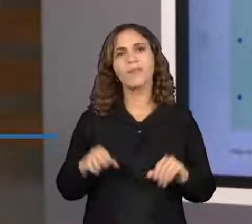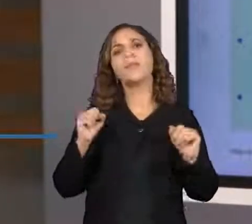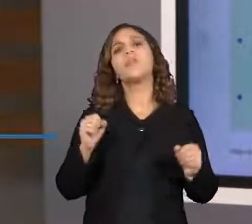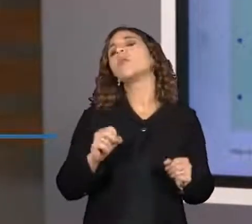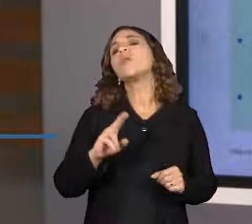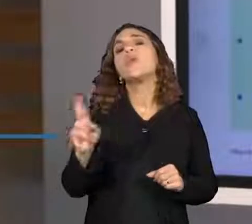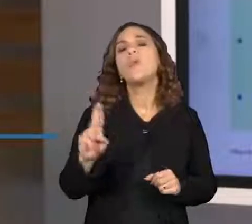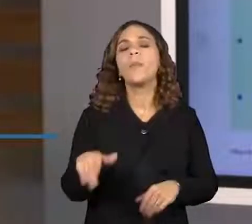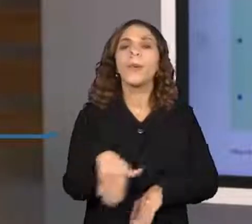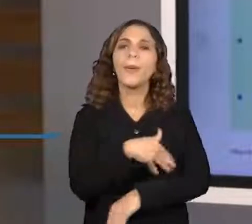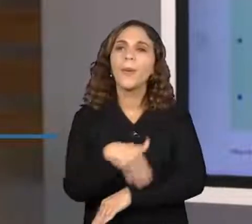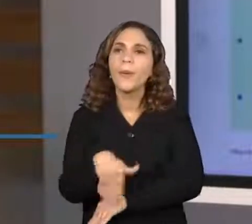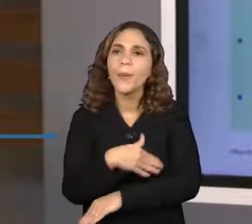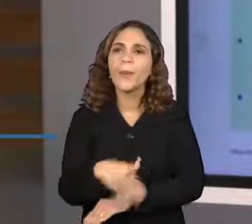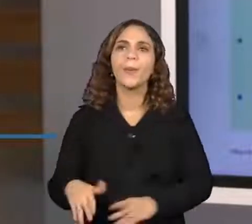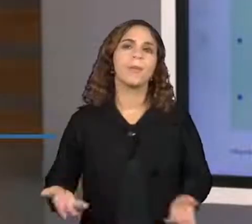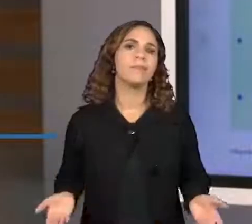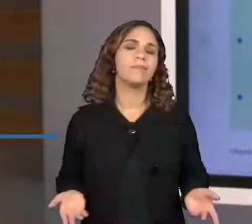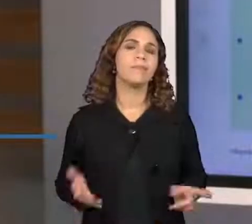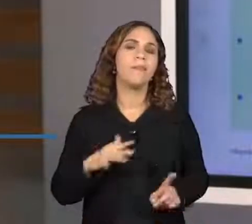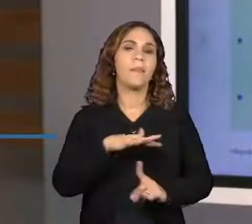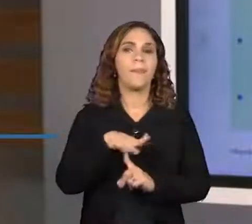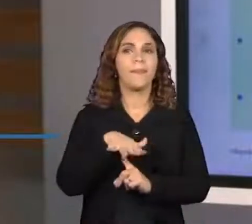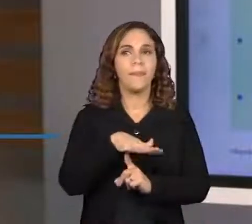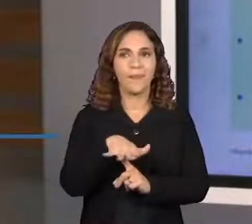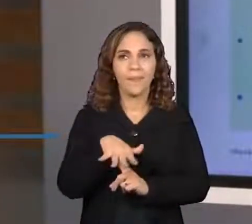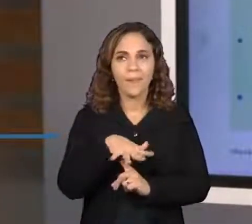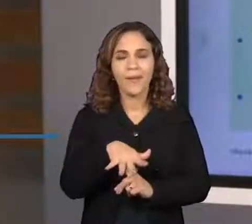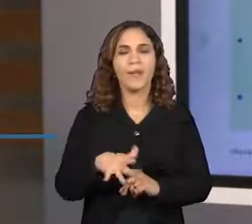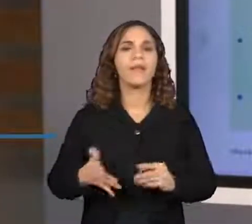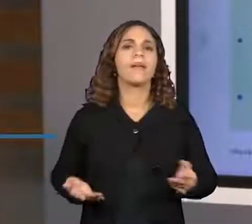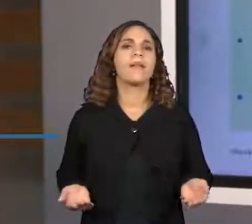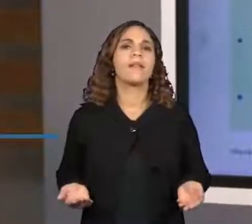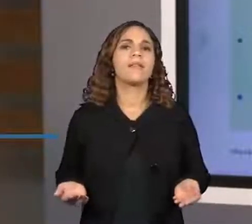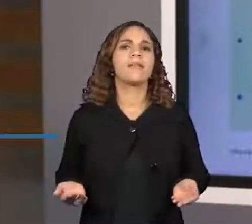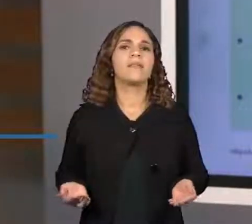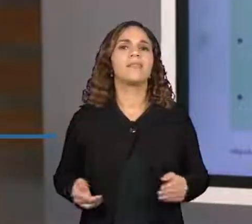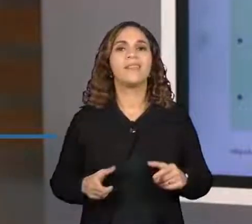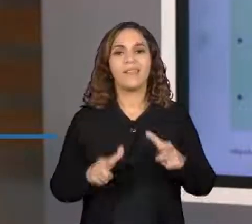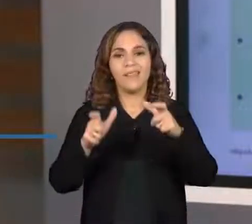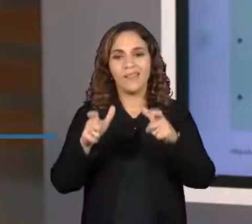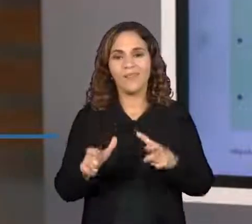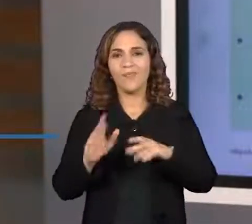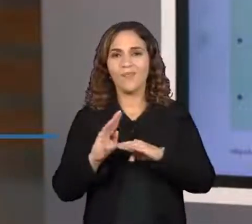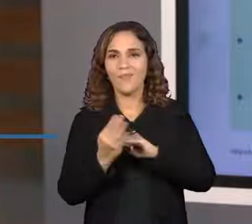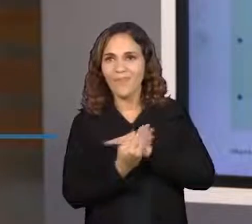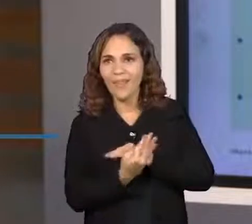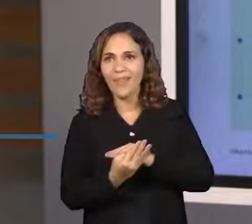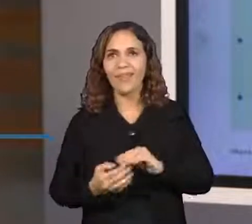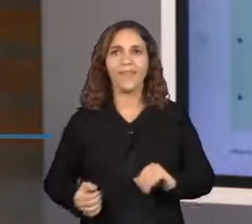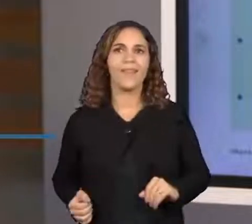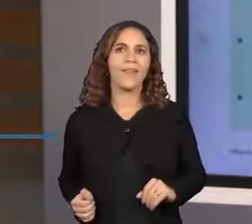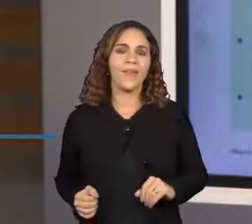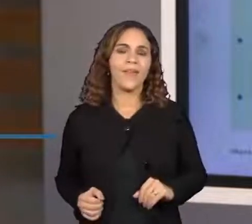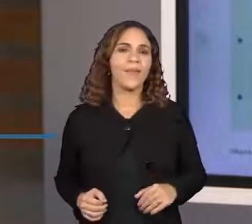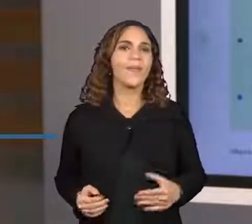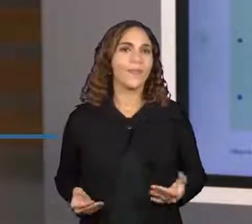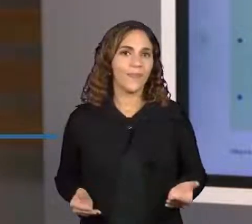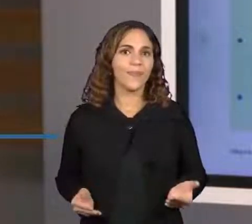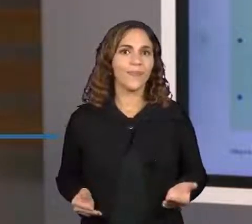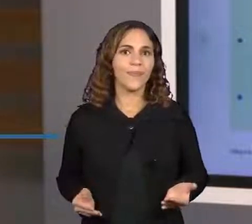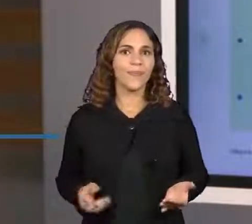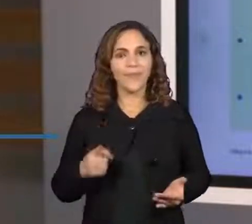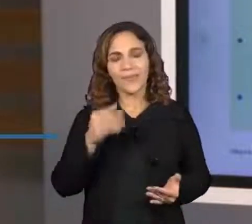ruas, de praças, de bairros. Então, tenta descobrir aí